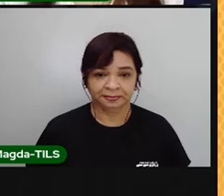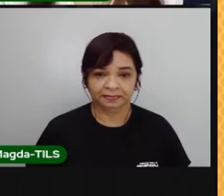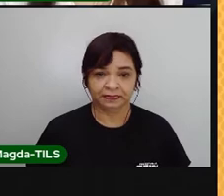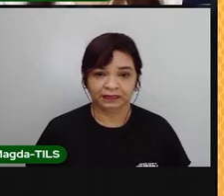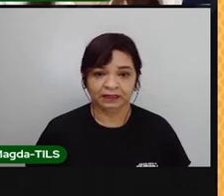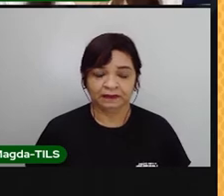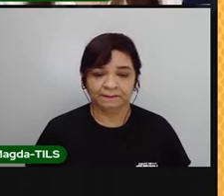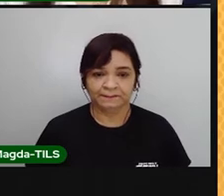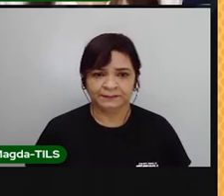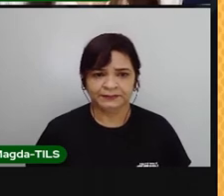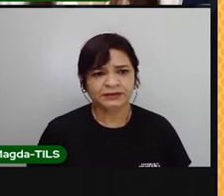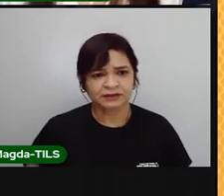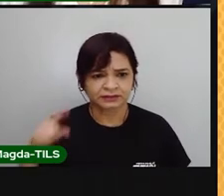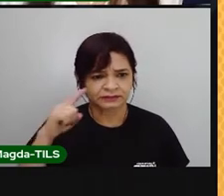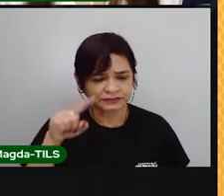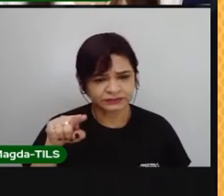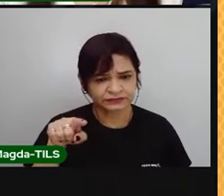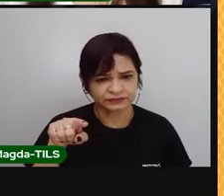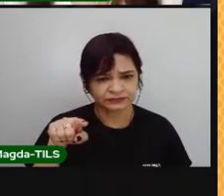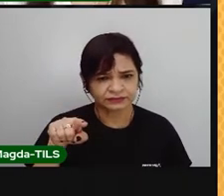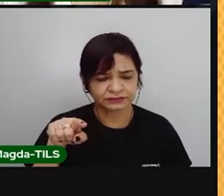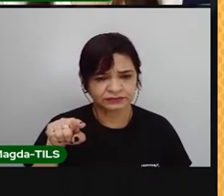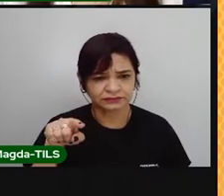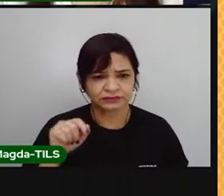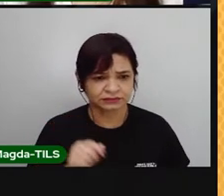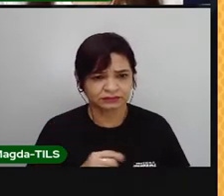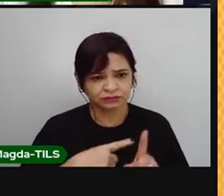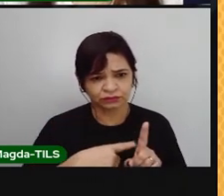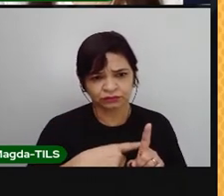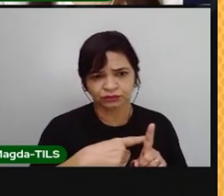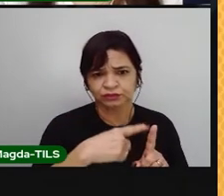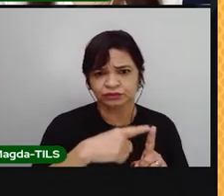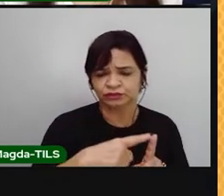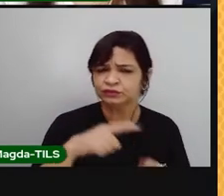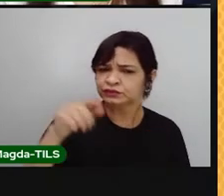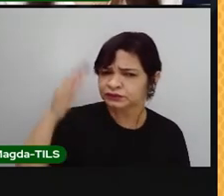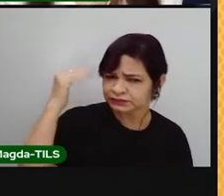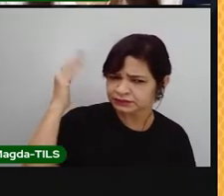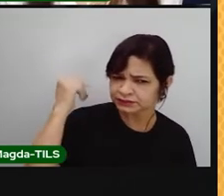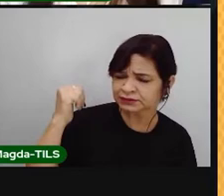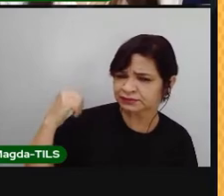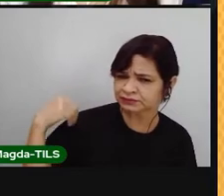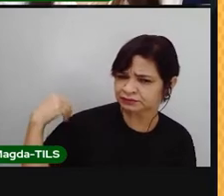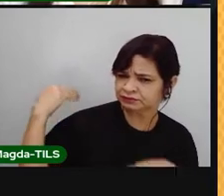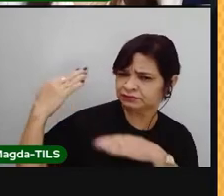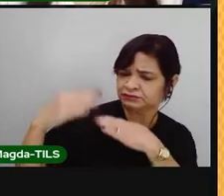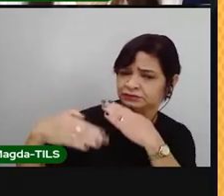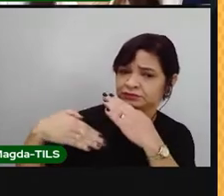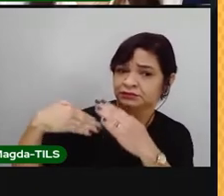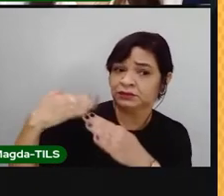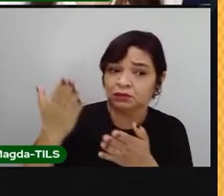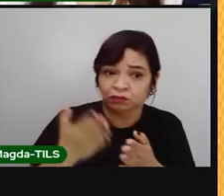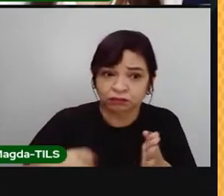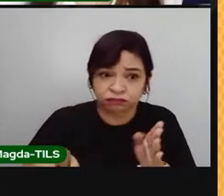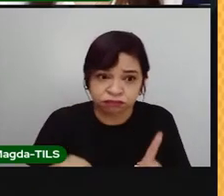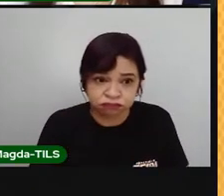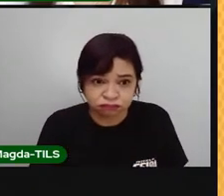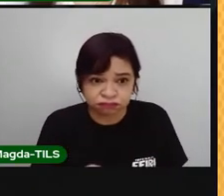Você já ouviu falar sobre o aquecimento global? Você sabia que nas últimas décadas o nível do mar aumentou?